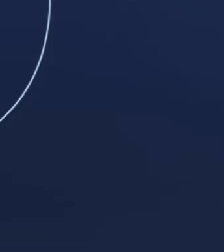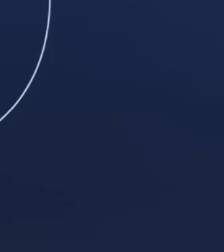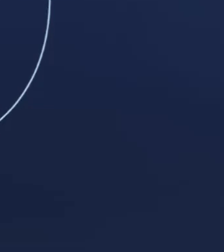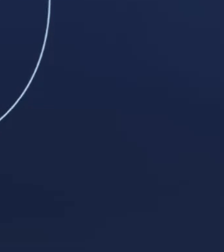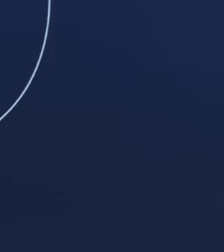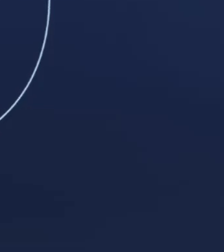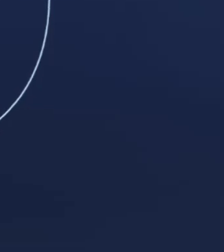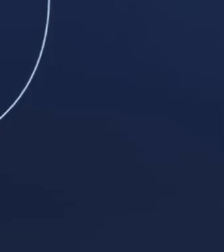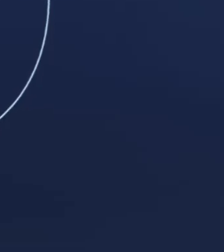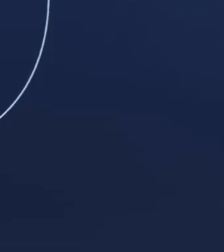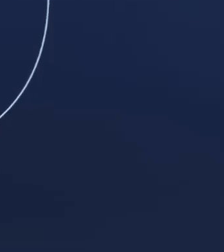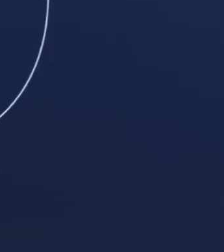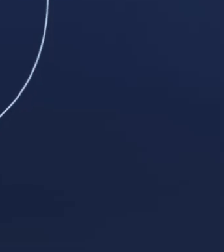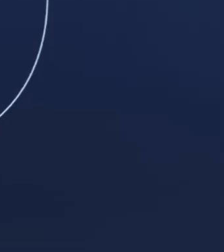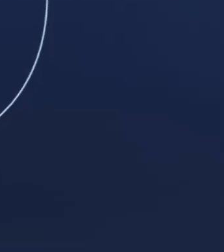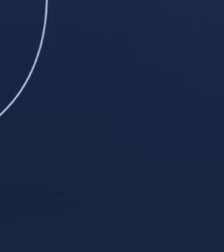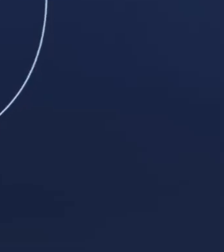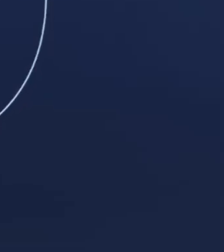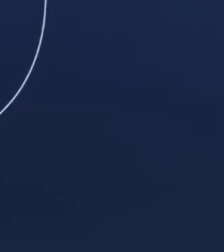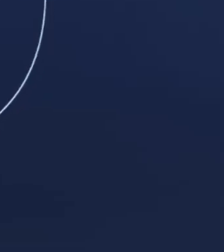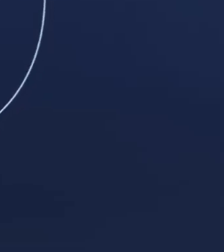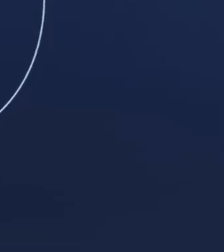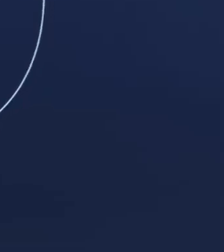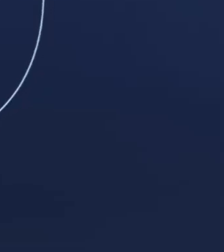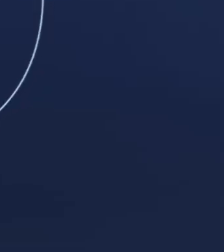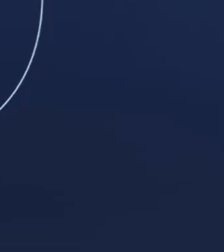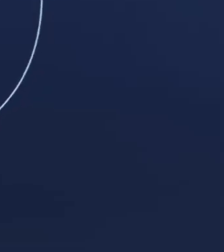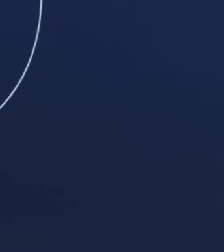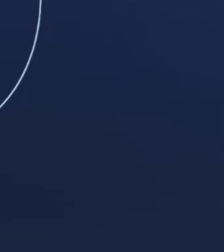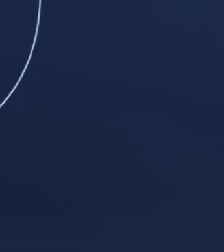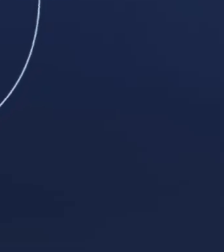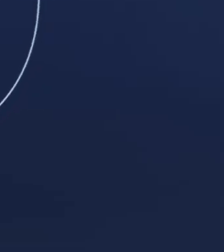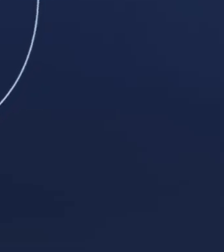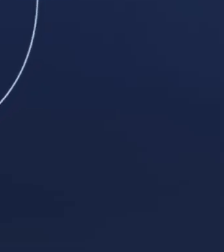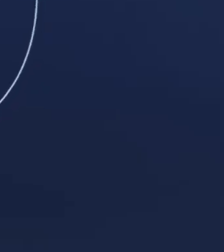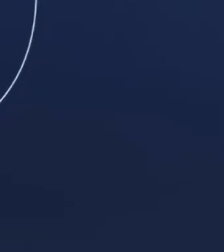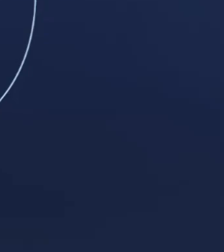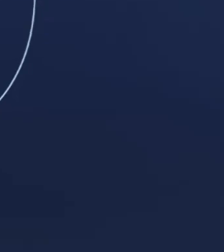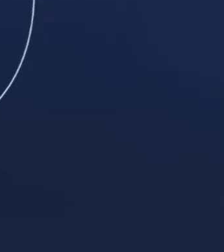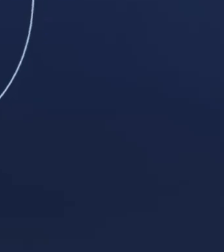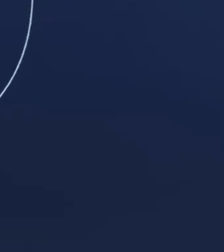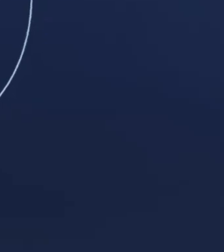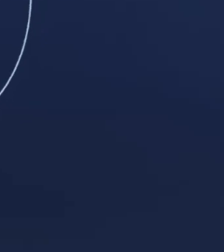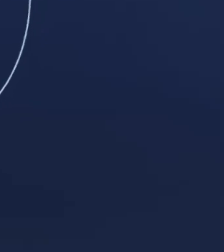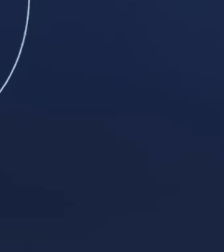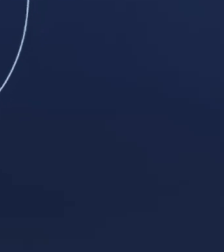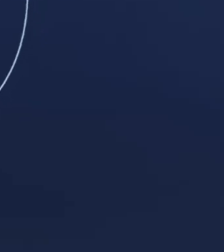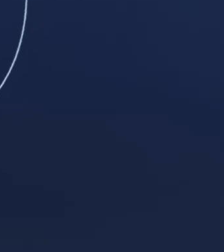Pancadas de chuva podem surgir. A mínima fica 19 graus e a máxima 26.